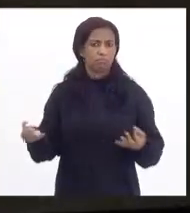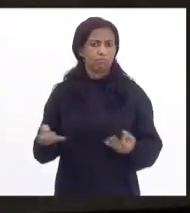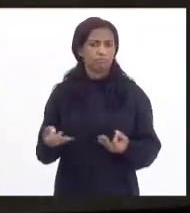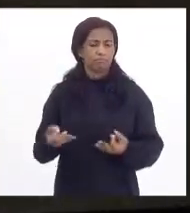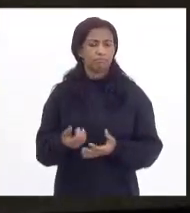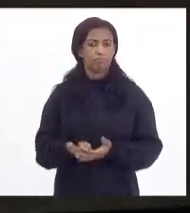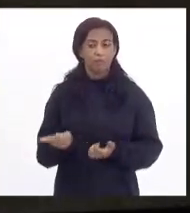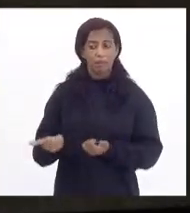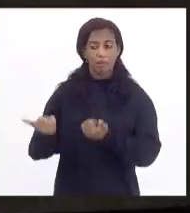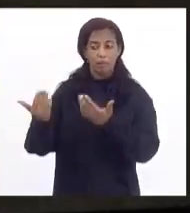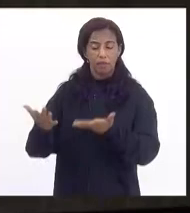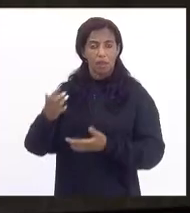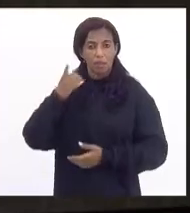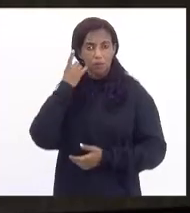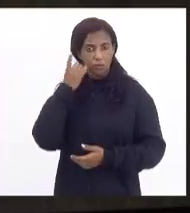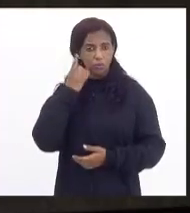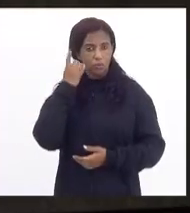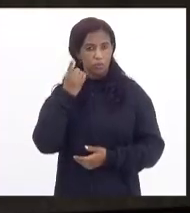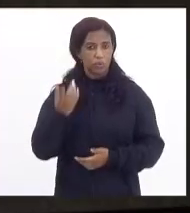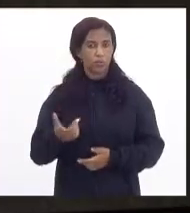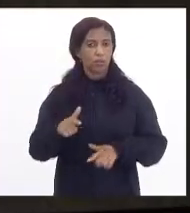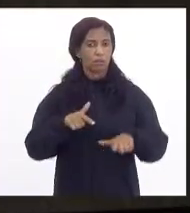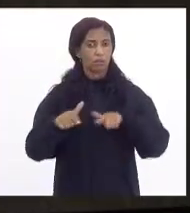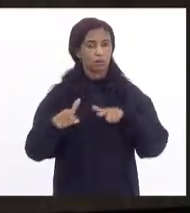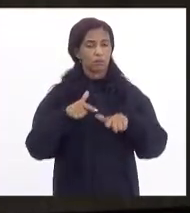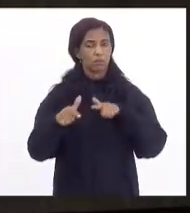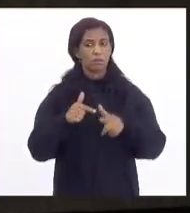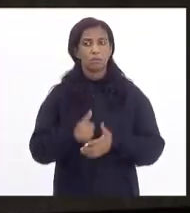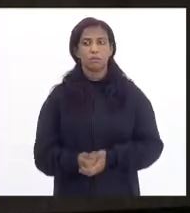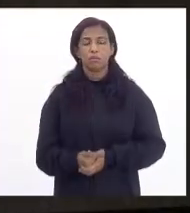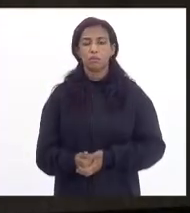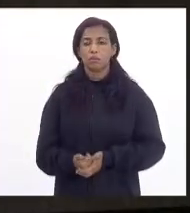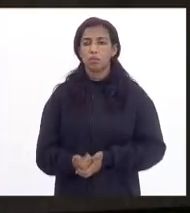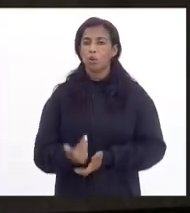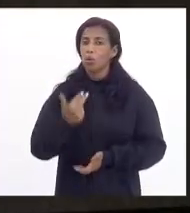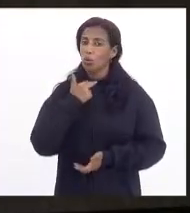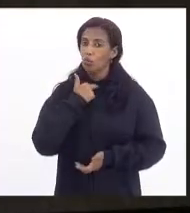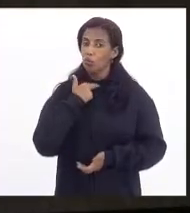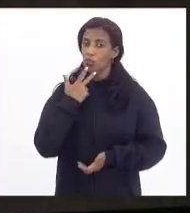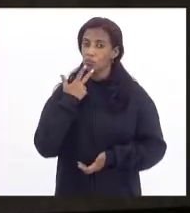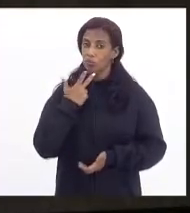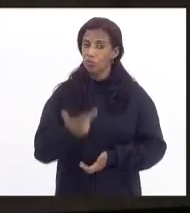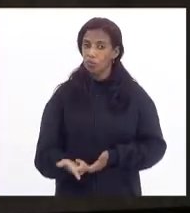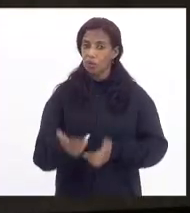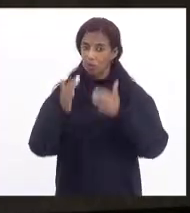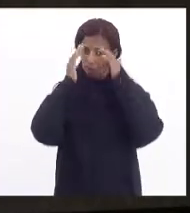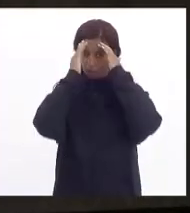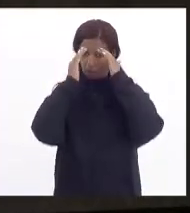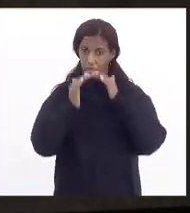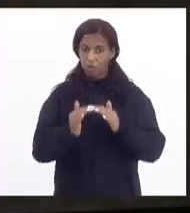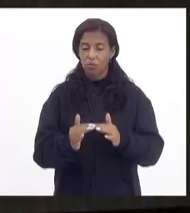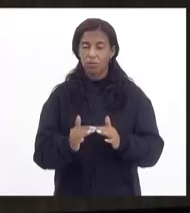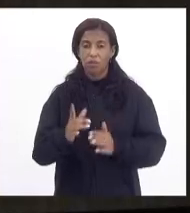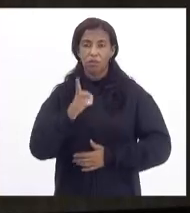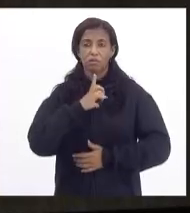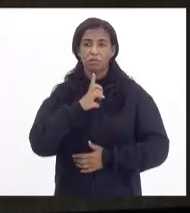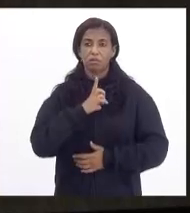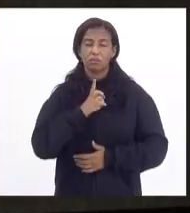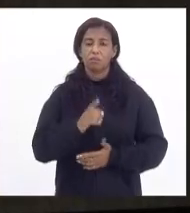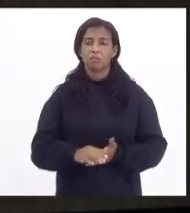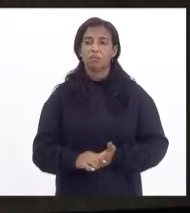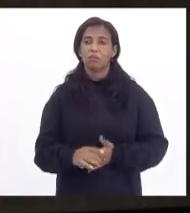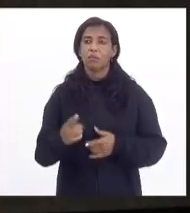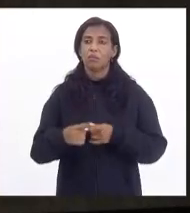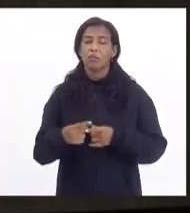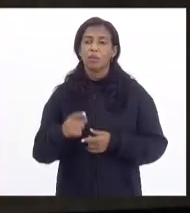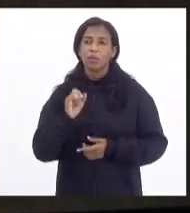dar aos deputados uma antecipação deste trabalho. Eu não podia deixar de fazer esse registro em respeito profundo. Porque